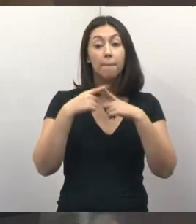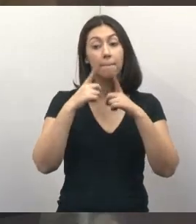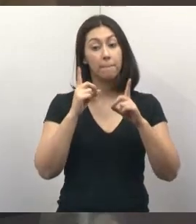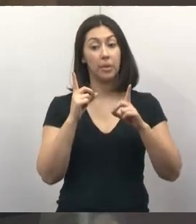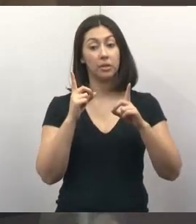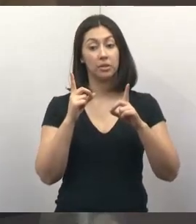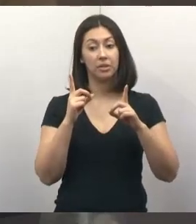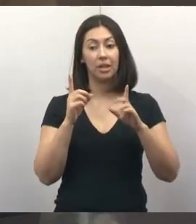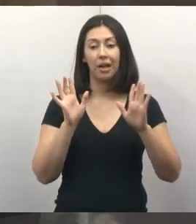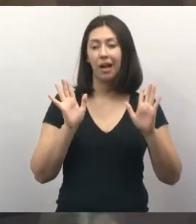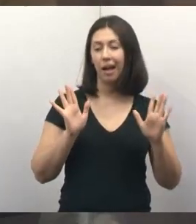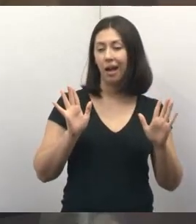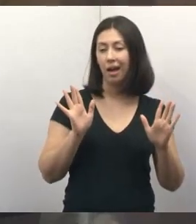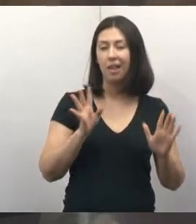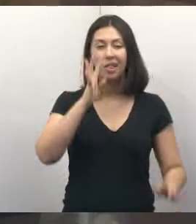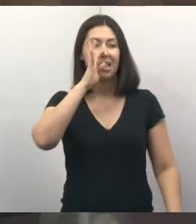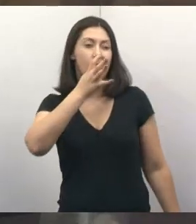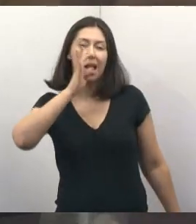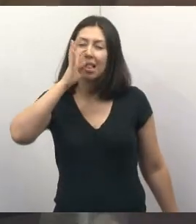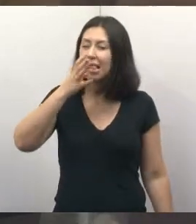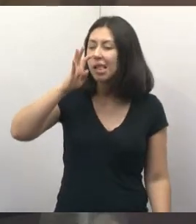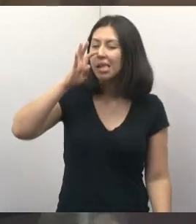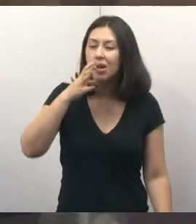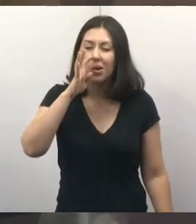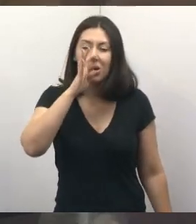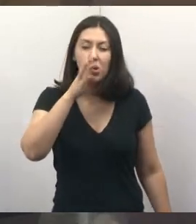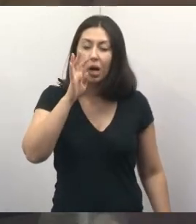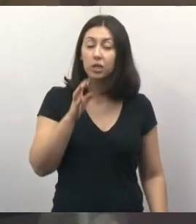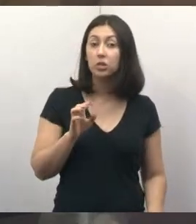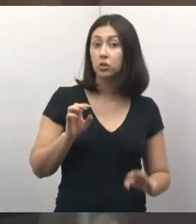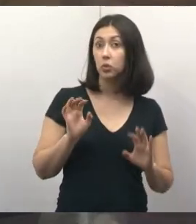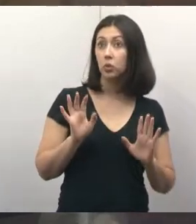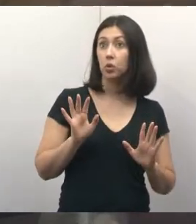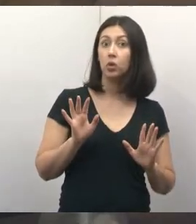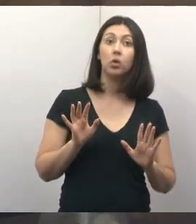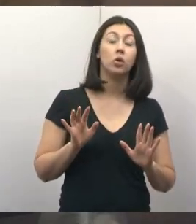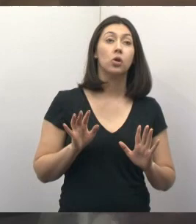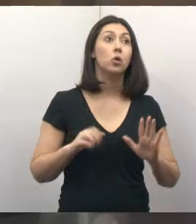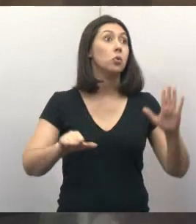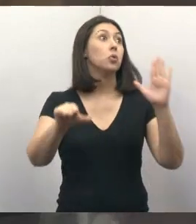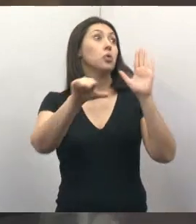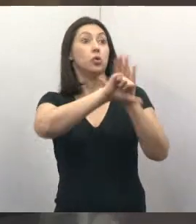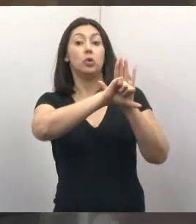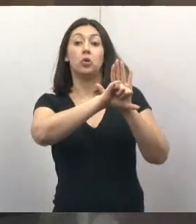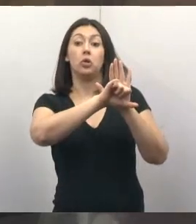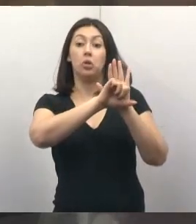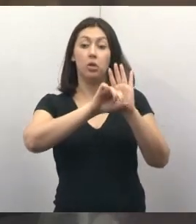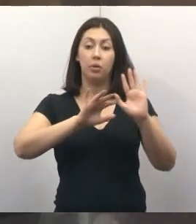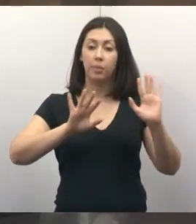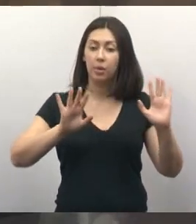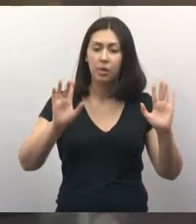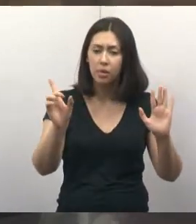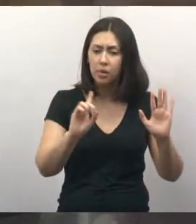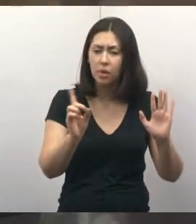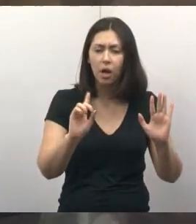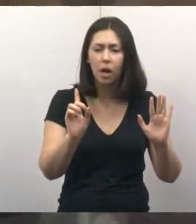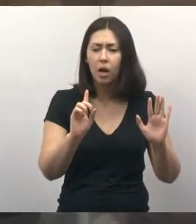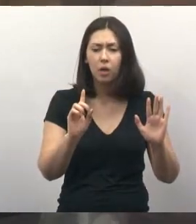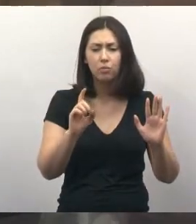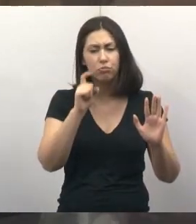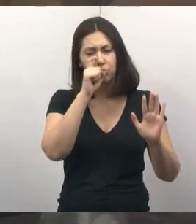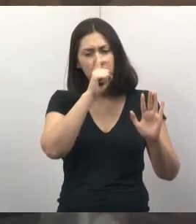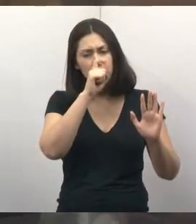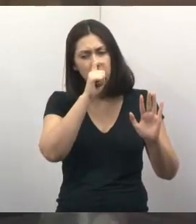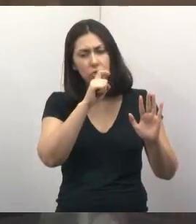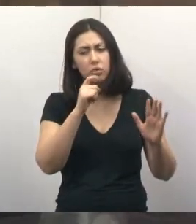não ficar na casa julgando como se a administração fez um crime no plano diretor, que não foi.